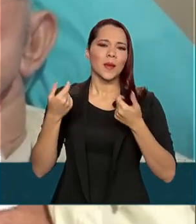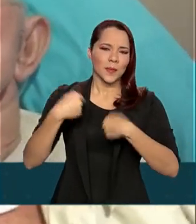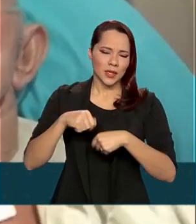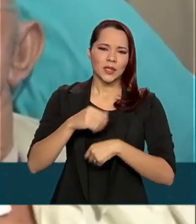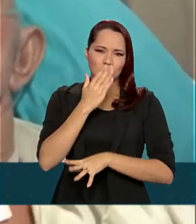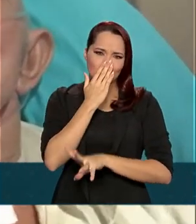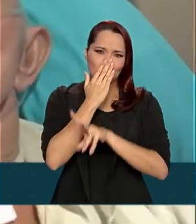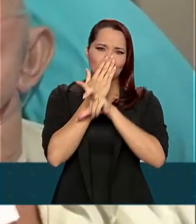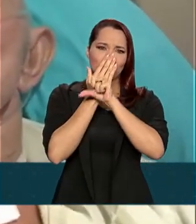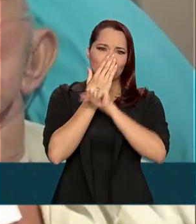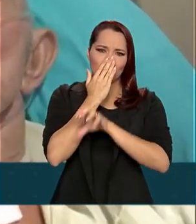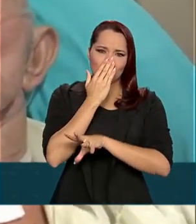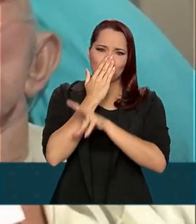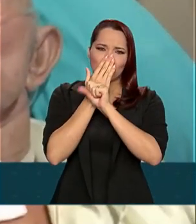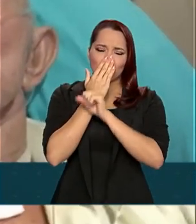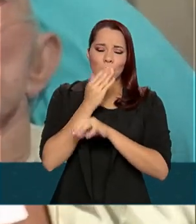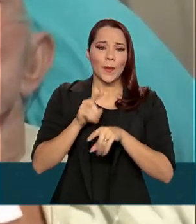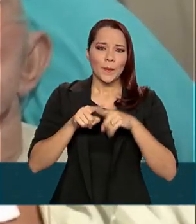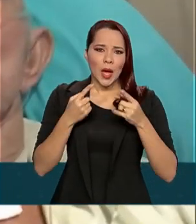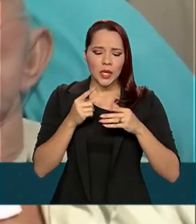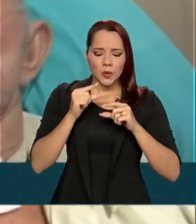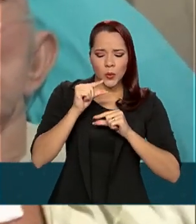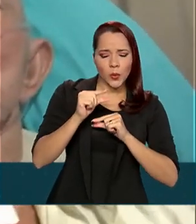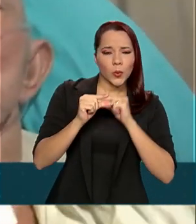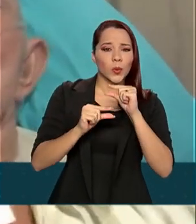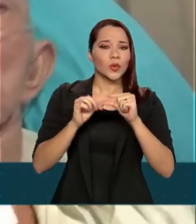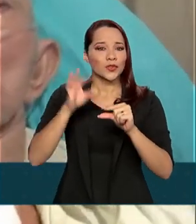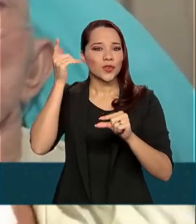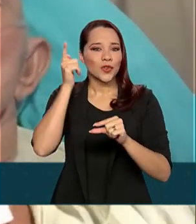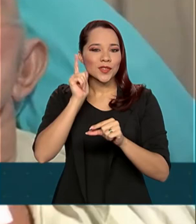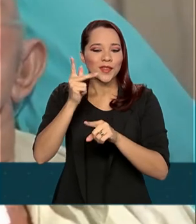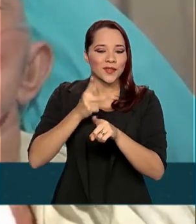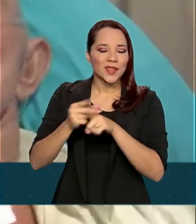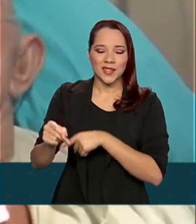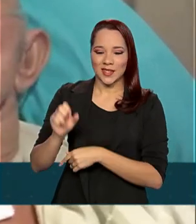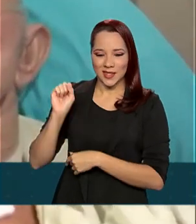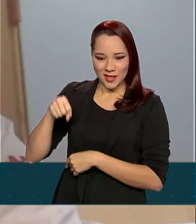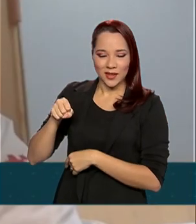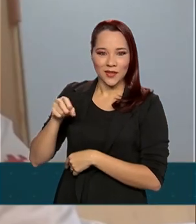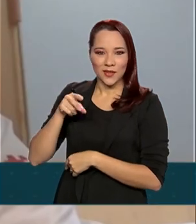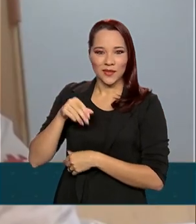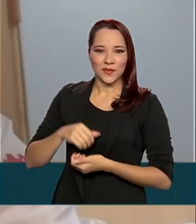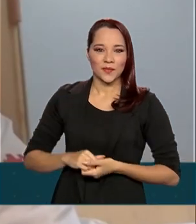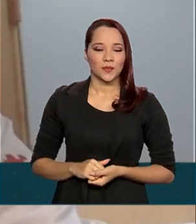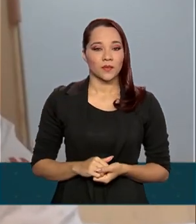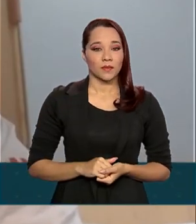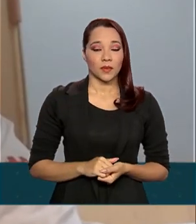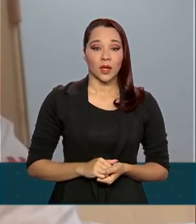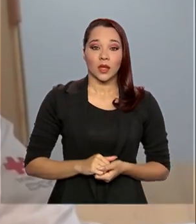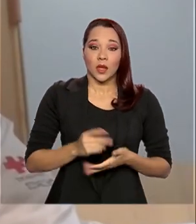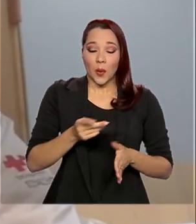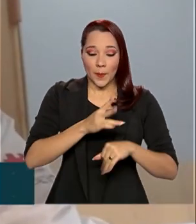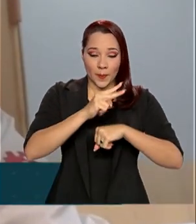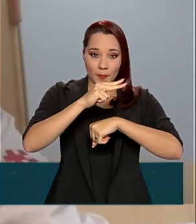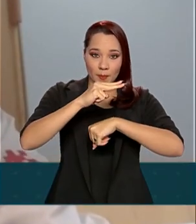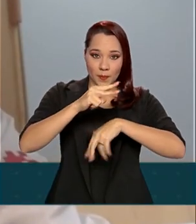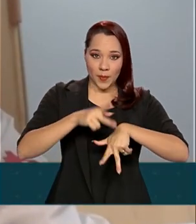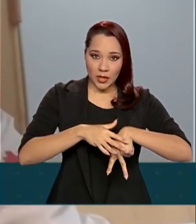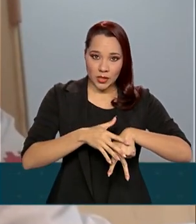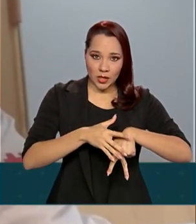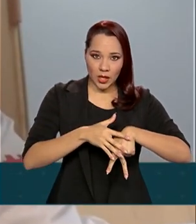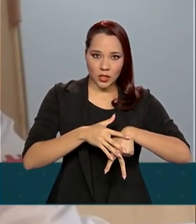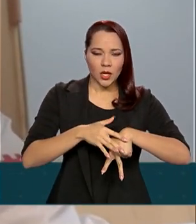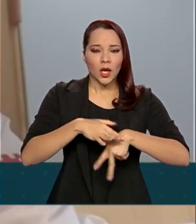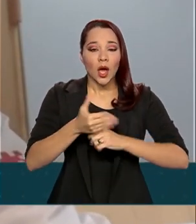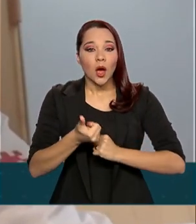oxigênio, mas aos poucos a gente está conseguindo superar, não não, vovô? Uma vez em que o paciente recebe o